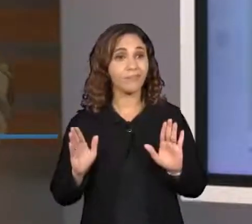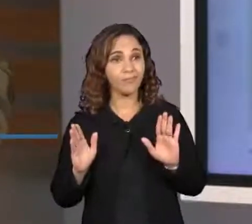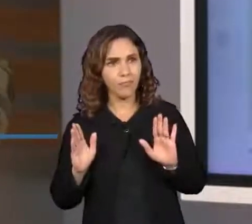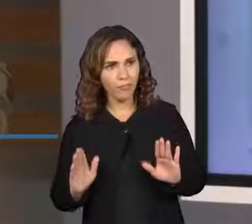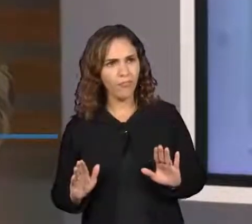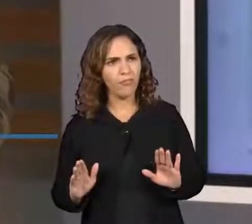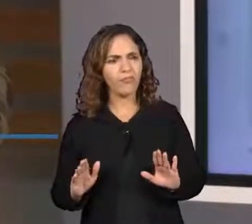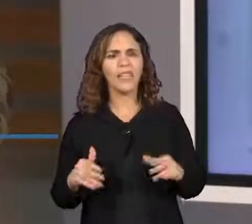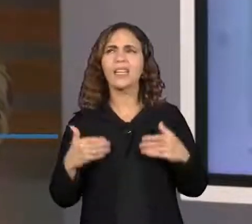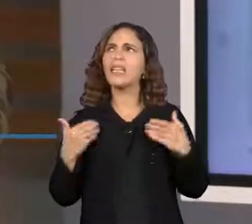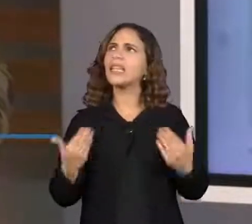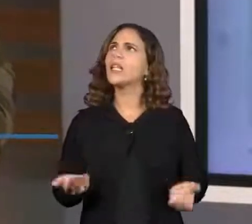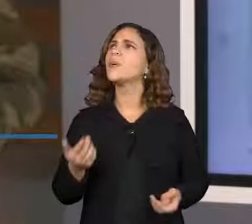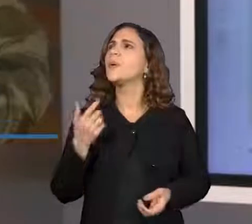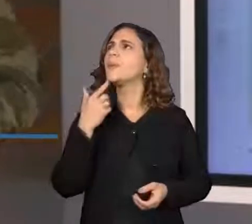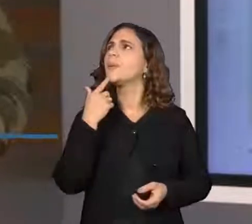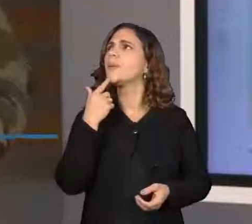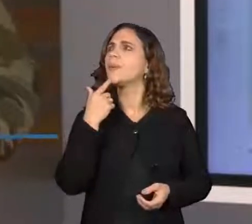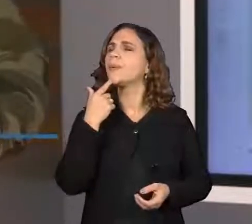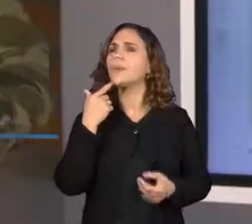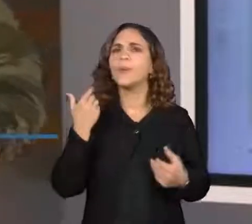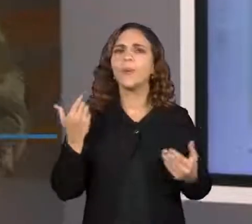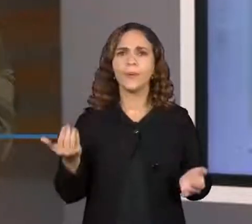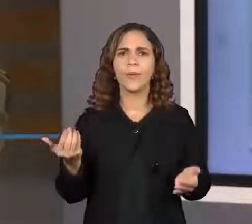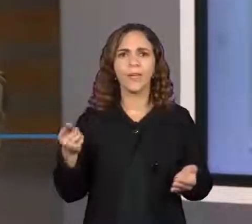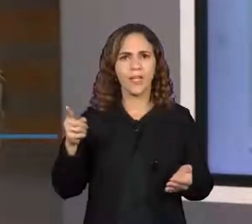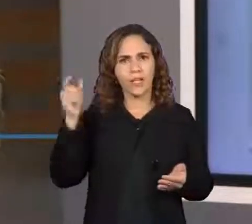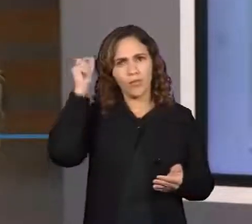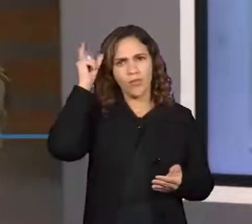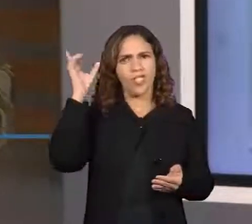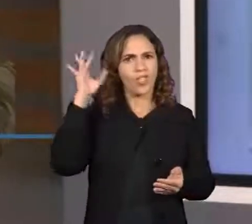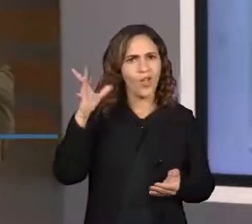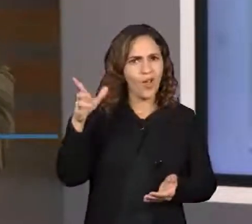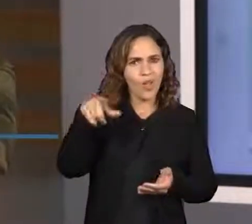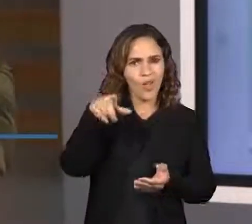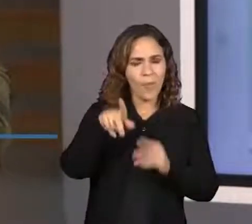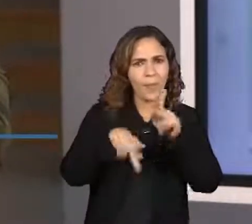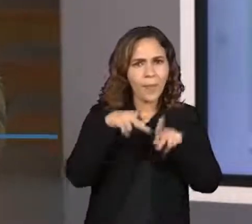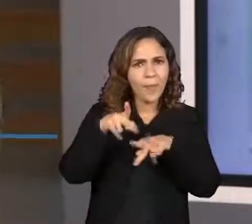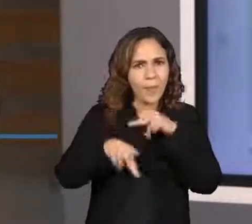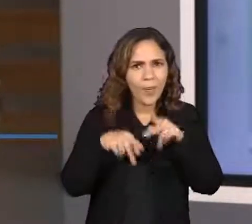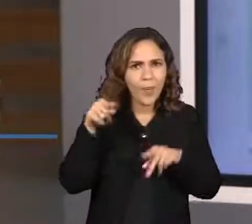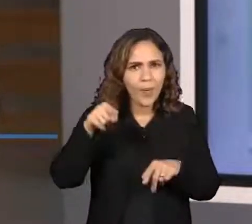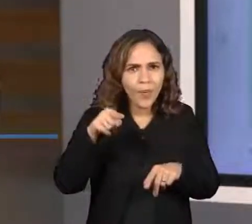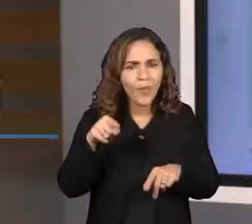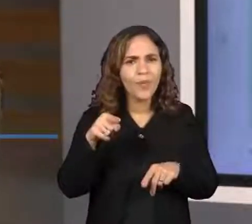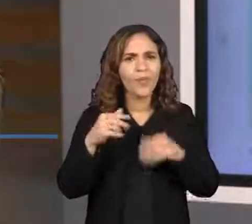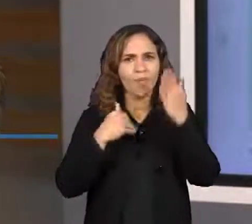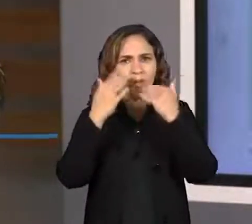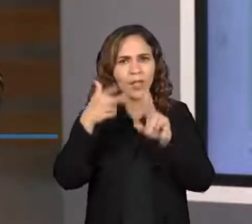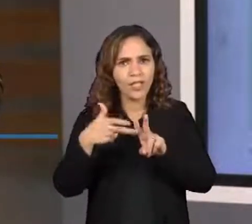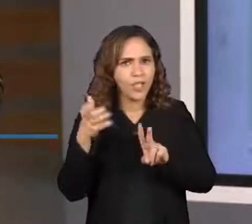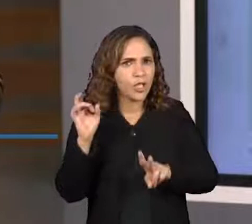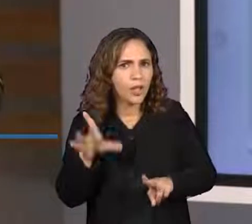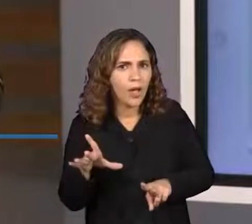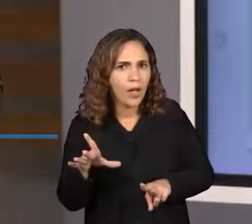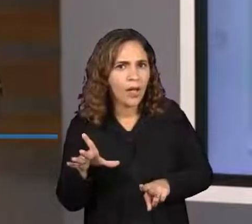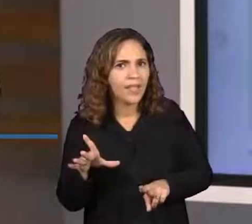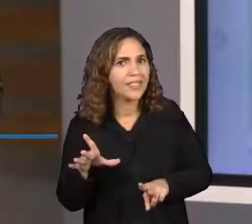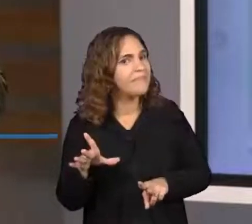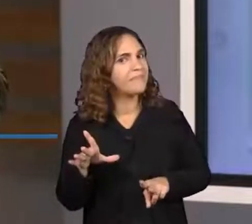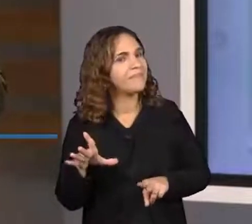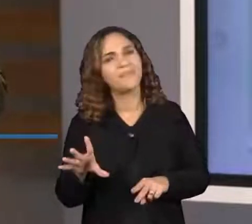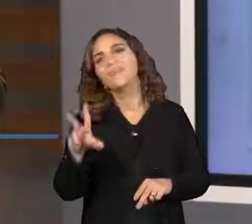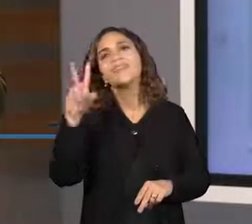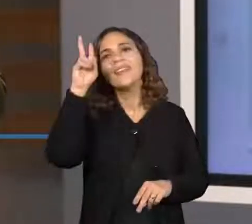então quer dizer, professor Seba, que a cultura é feita só pelos indígenas? A gente tem influência só dos indígenas? Lembra só que eu